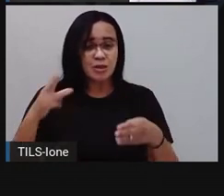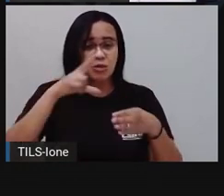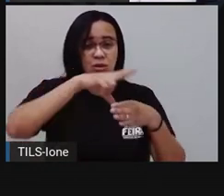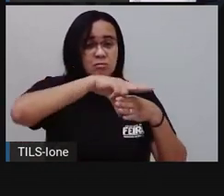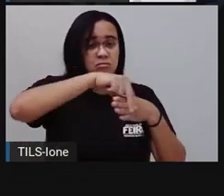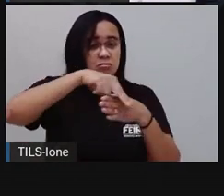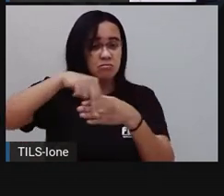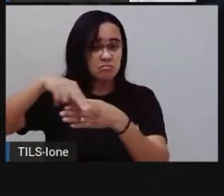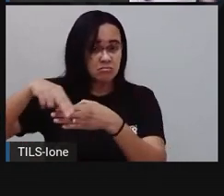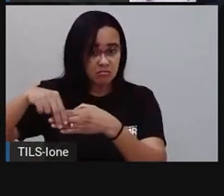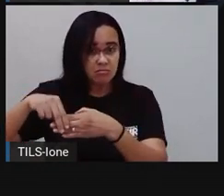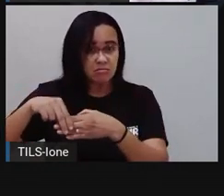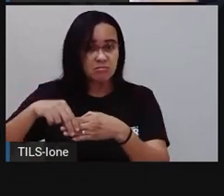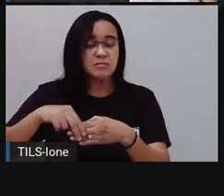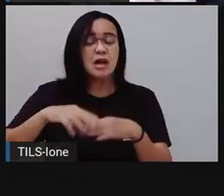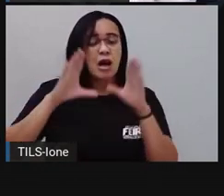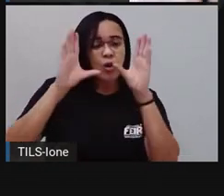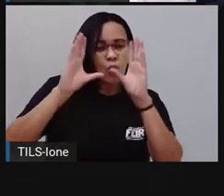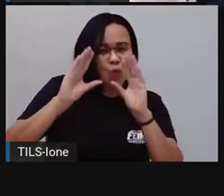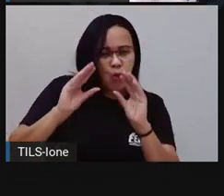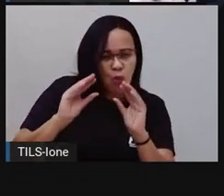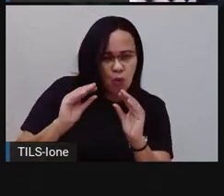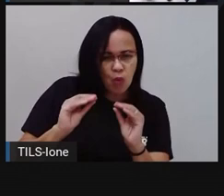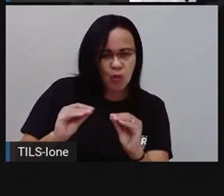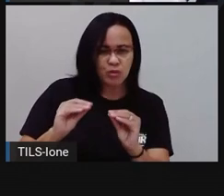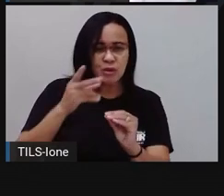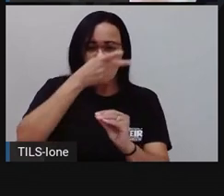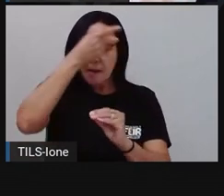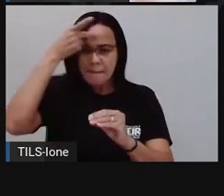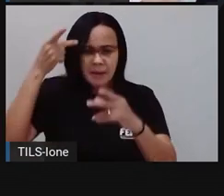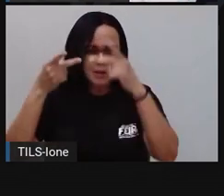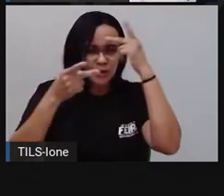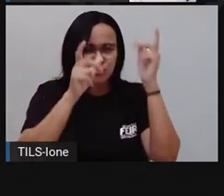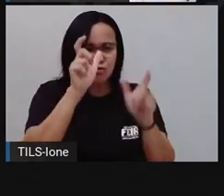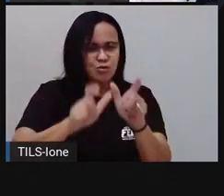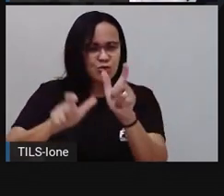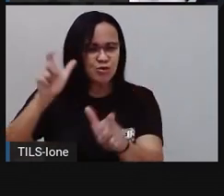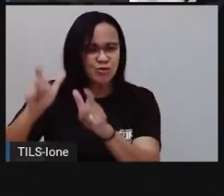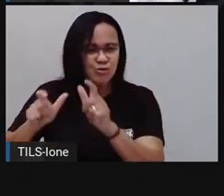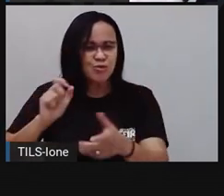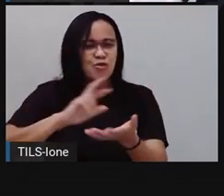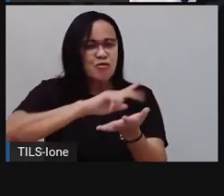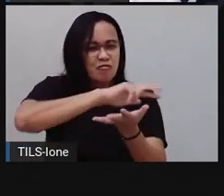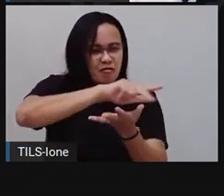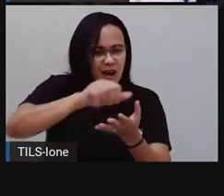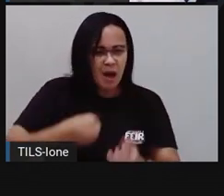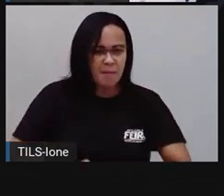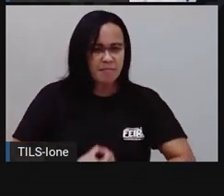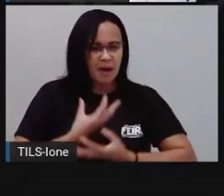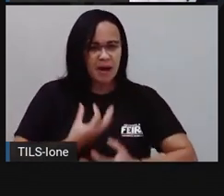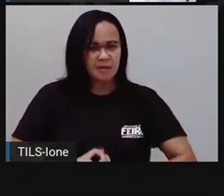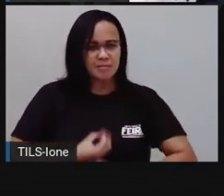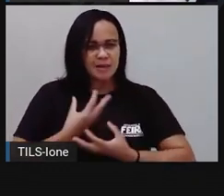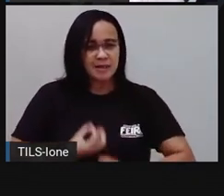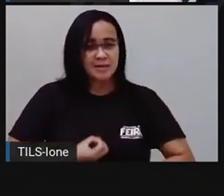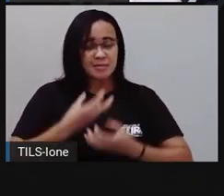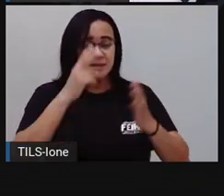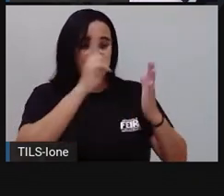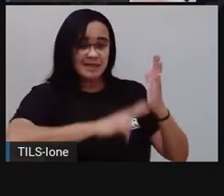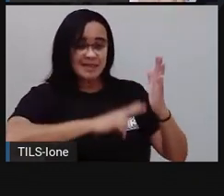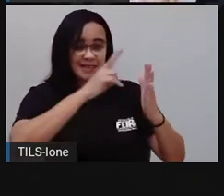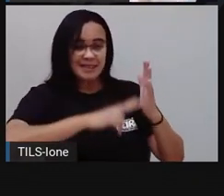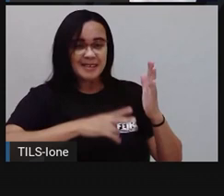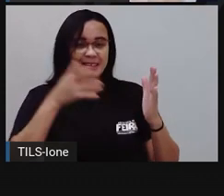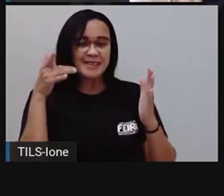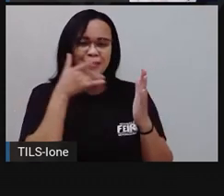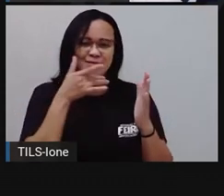uma noite, um sarau, em que vários cordelistas, né? São as pessoas que declamam os cordéis, eles fazem essa leitura. bem gostoso,